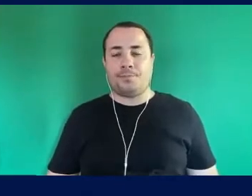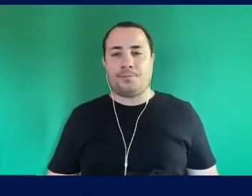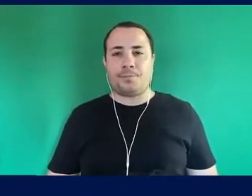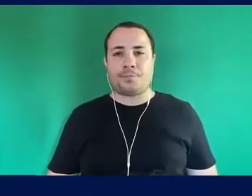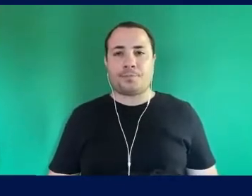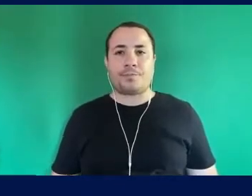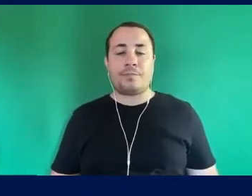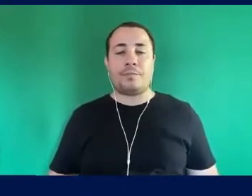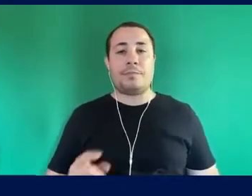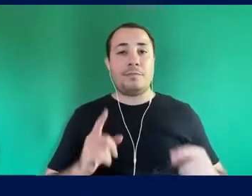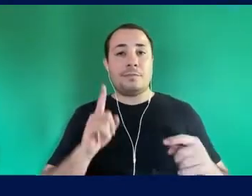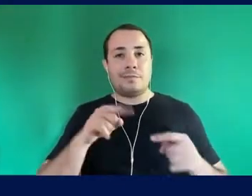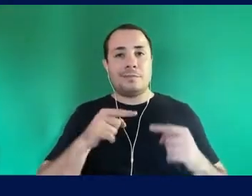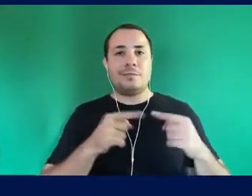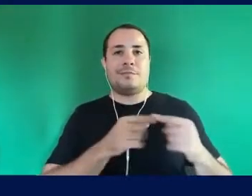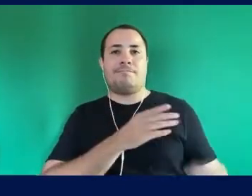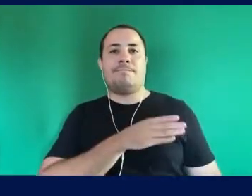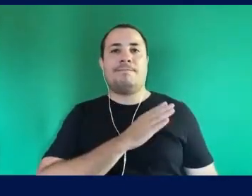coração